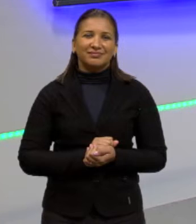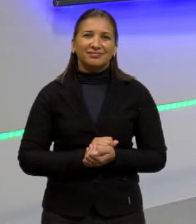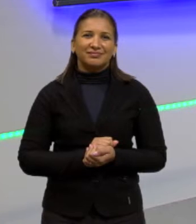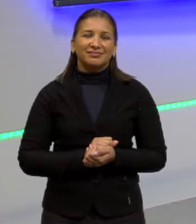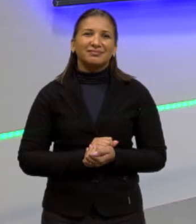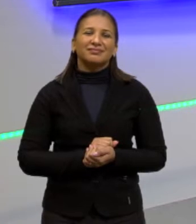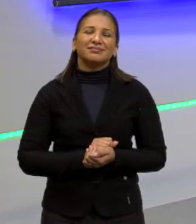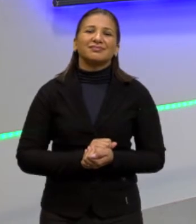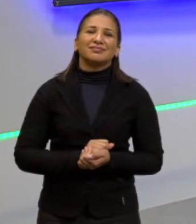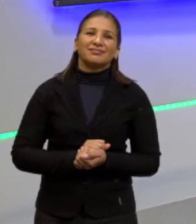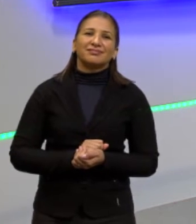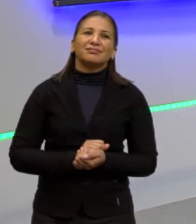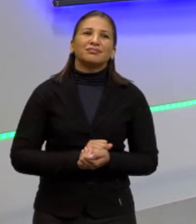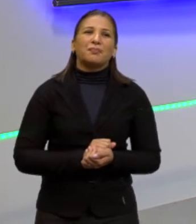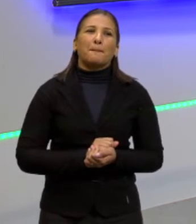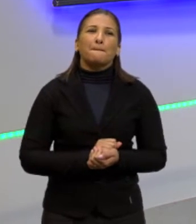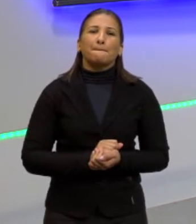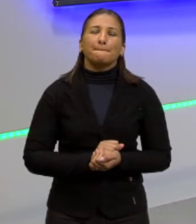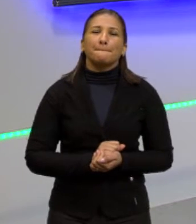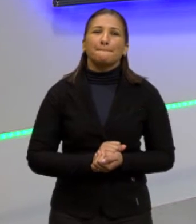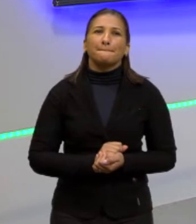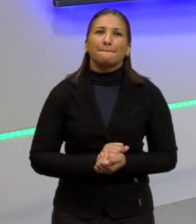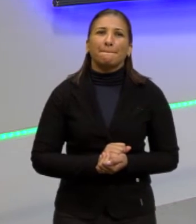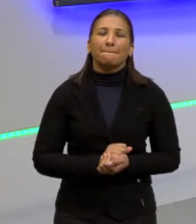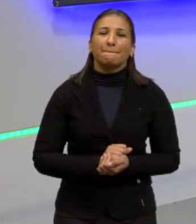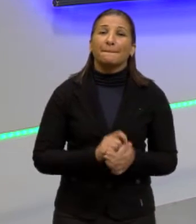essa questão 3, né?